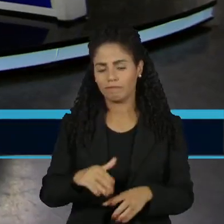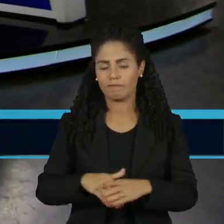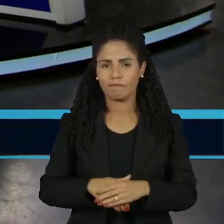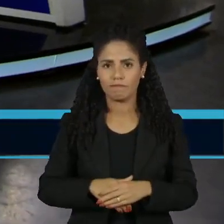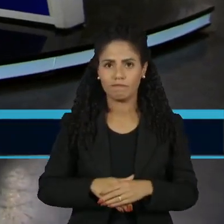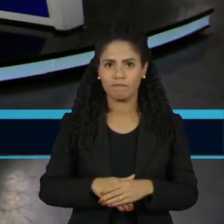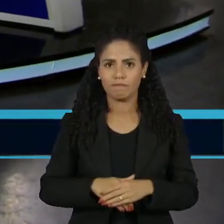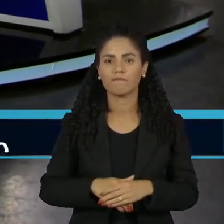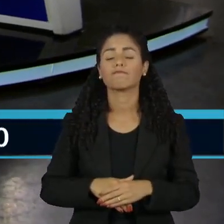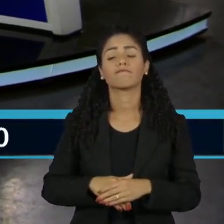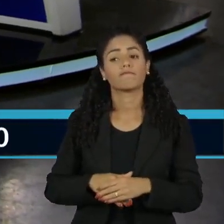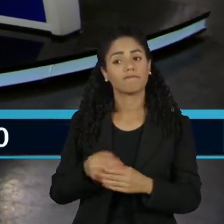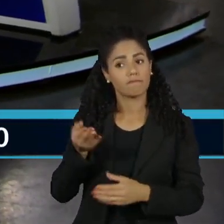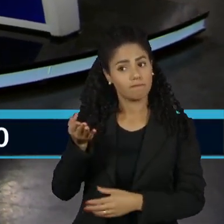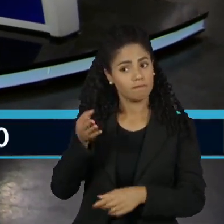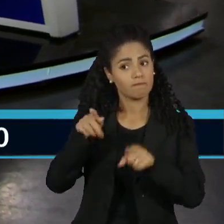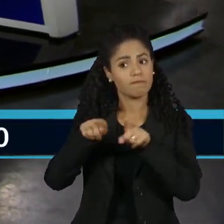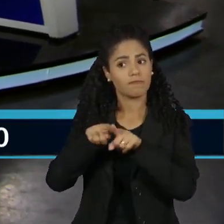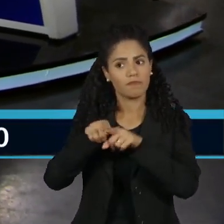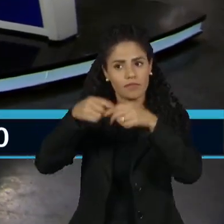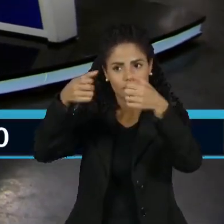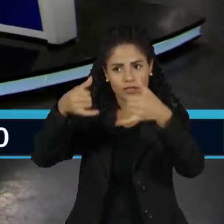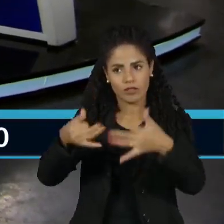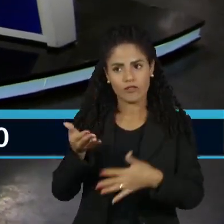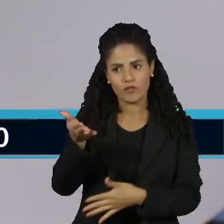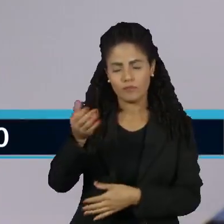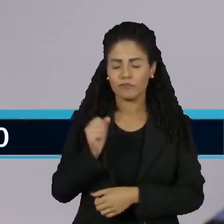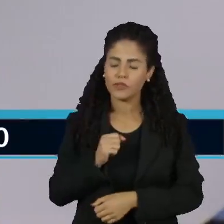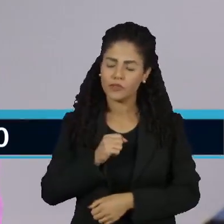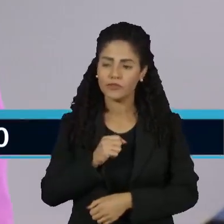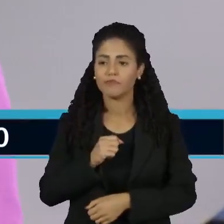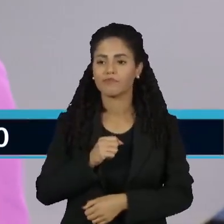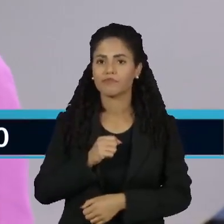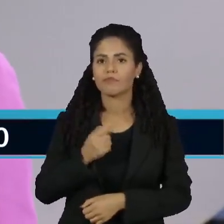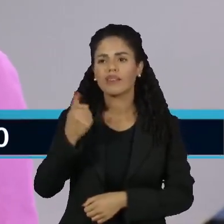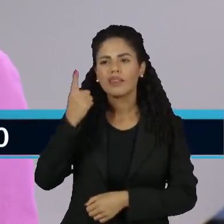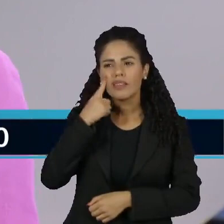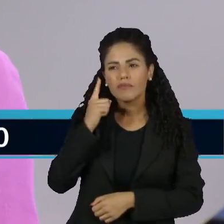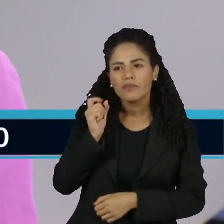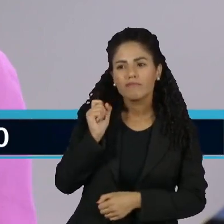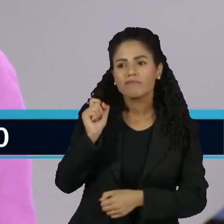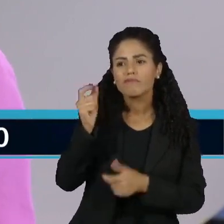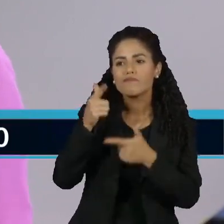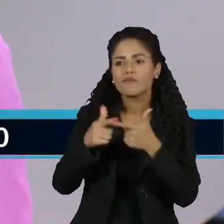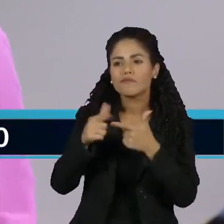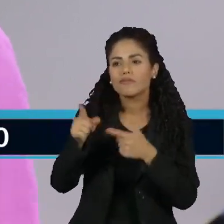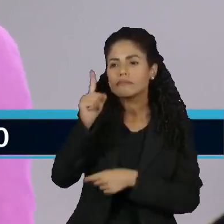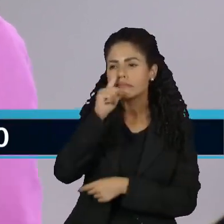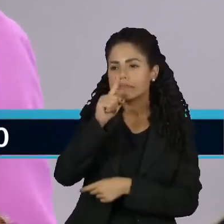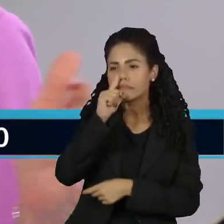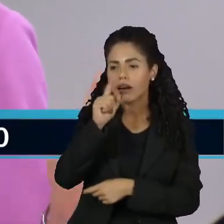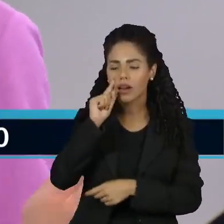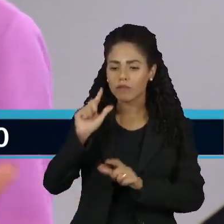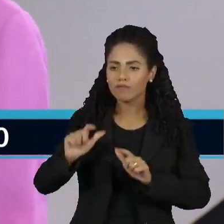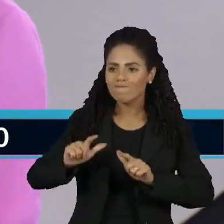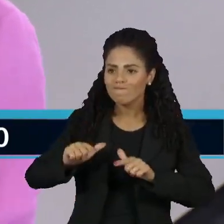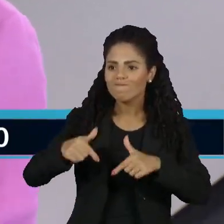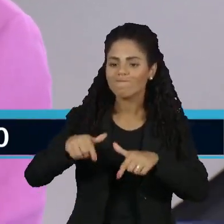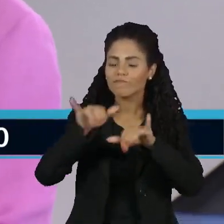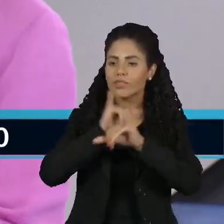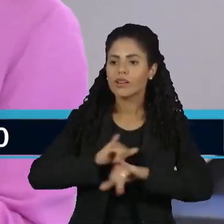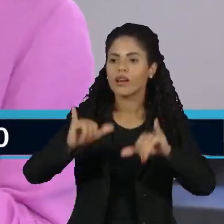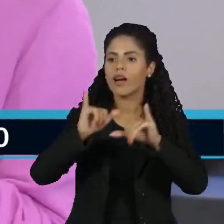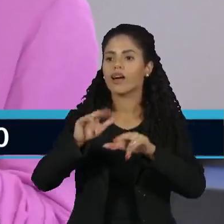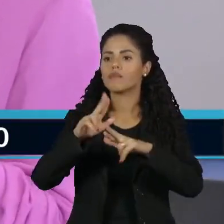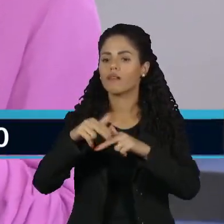E além das colocações do Dr. Jean Gorenstein e do Dr. Arnaldo, houve falhas na política de saúde para que nós tivéssemos essa queda na